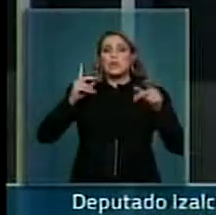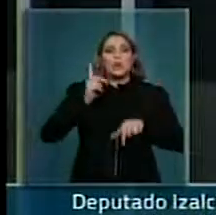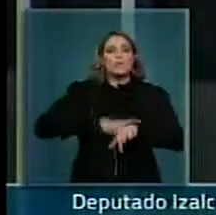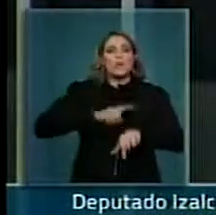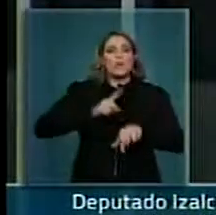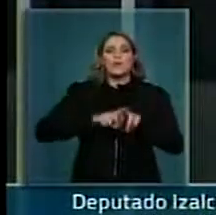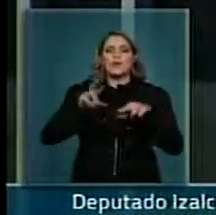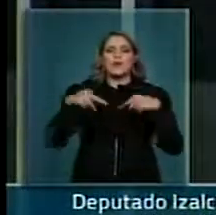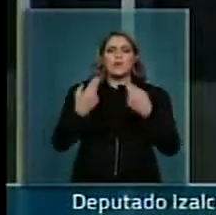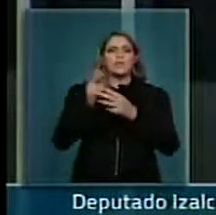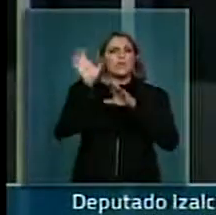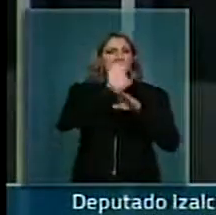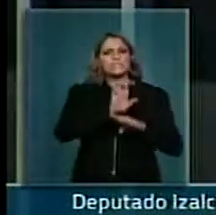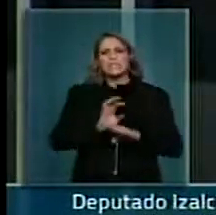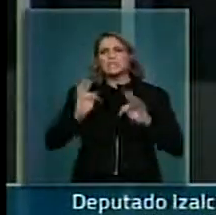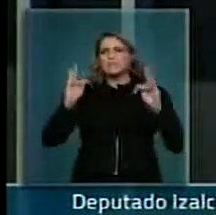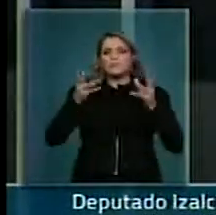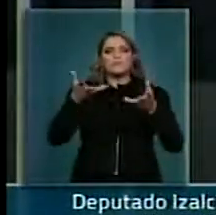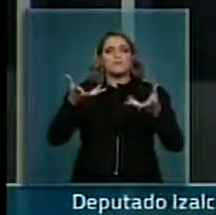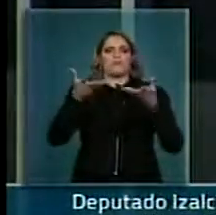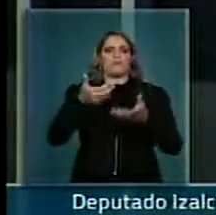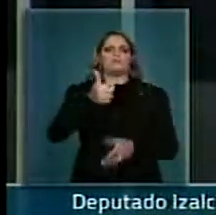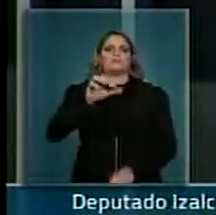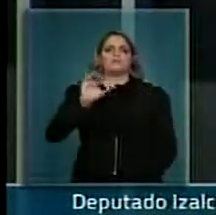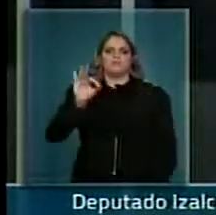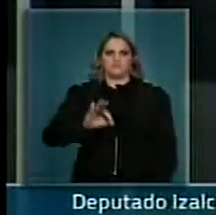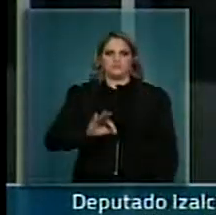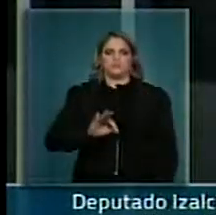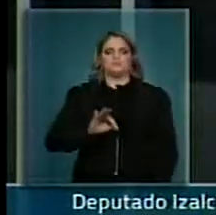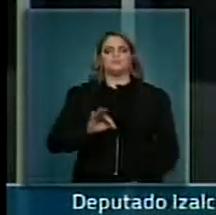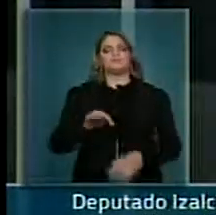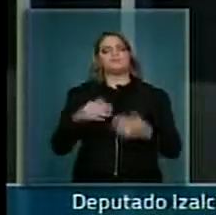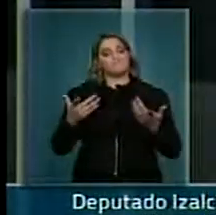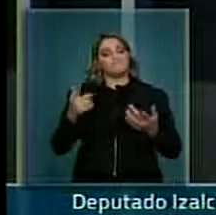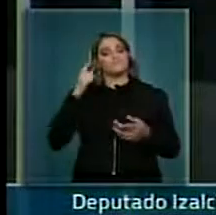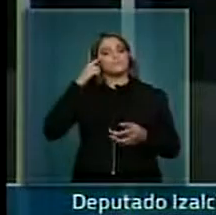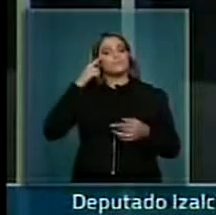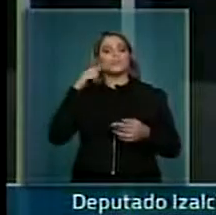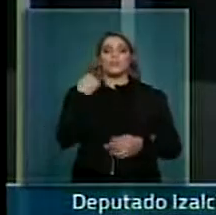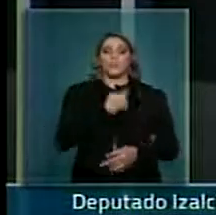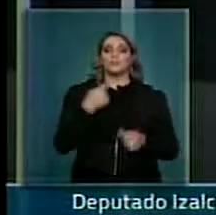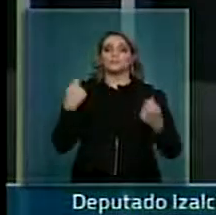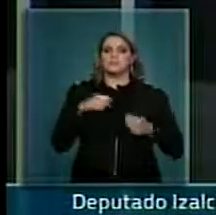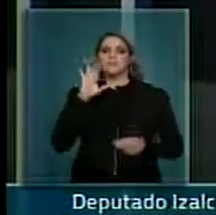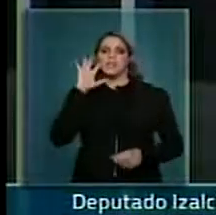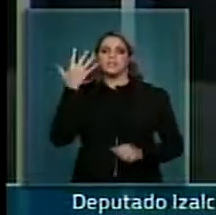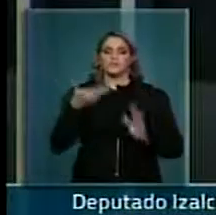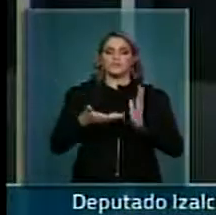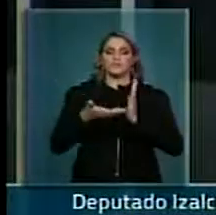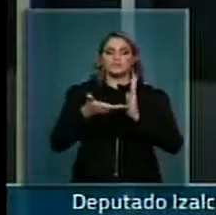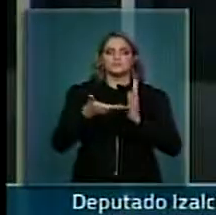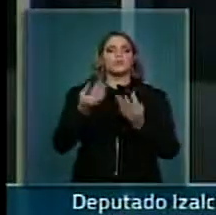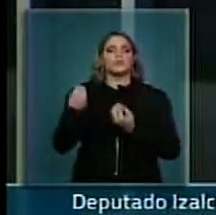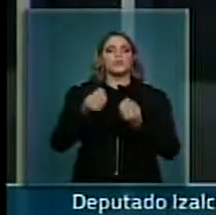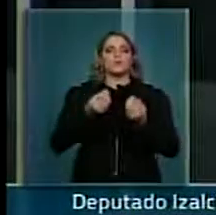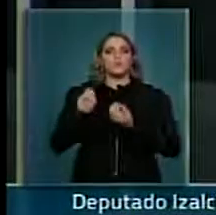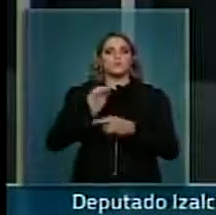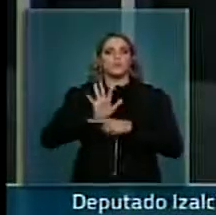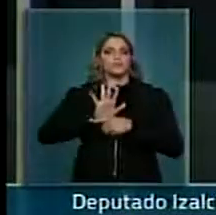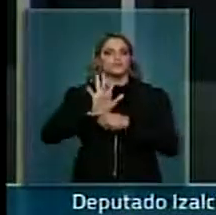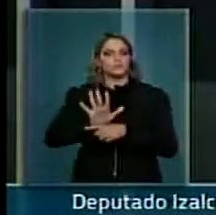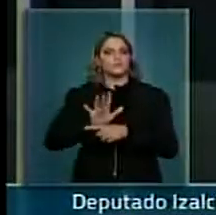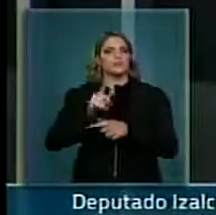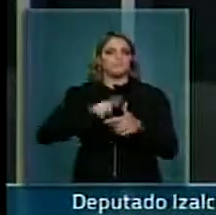todos os estados e eu tenho certeza que essa casa haverá de encontrar uma solução para essa